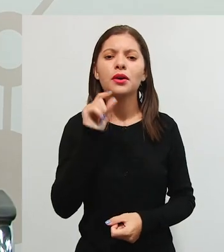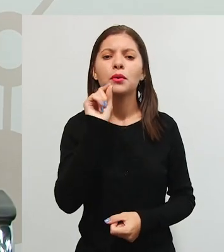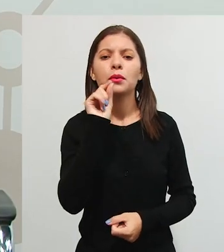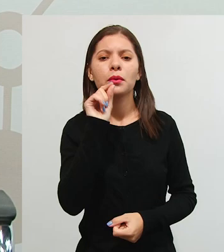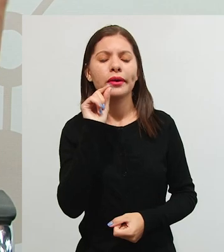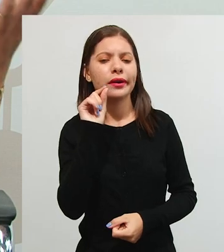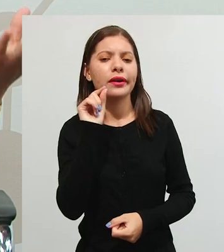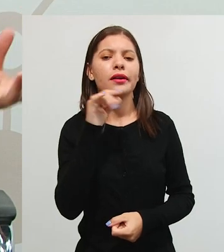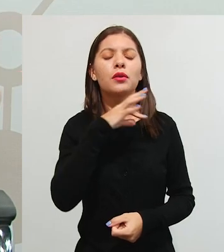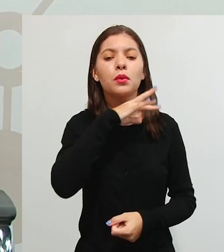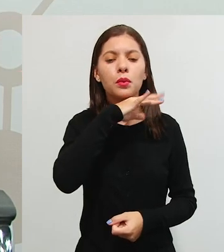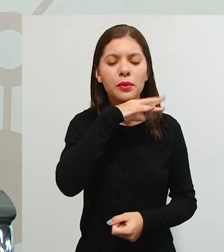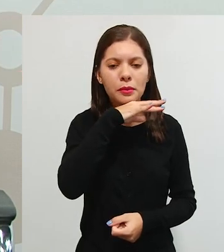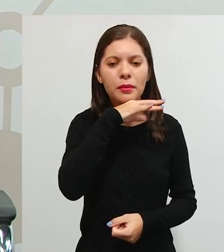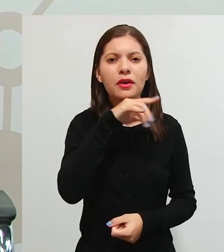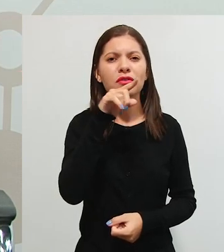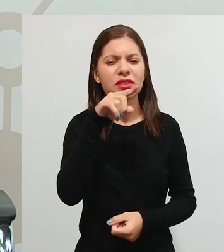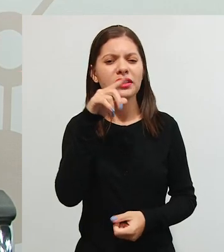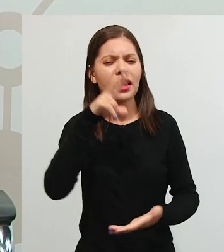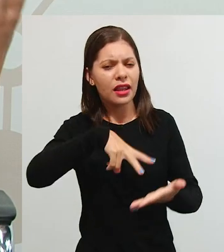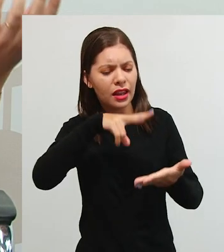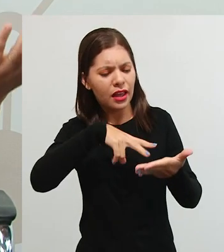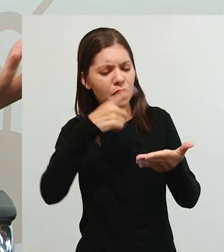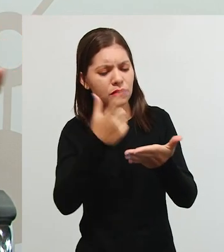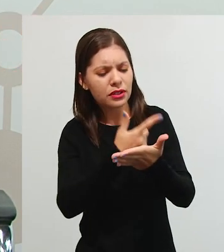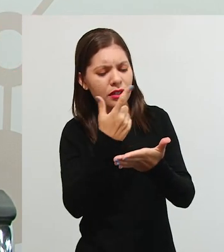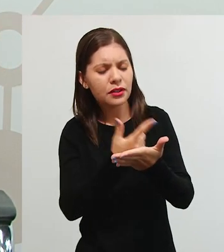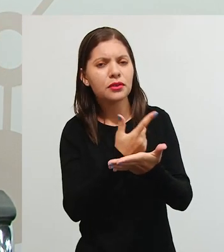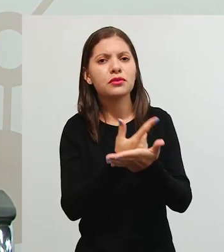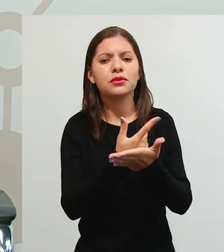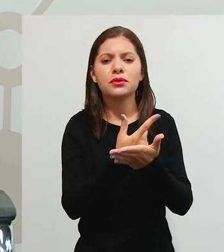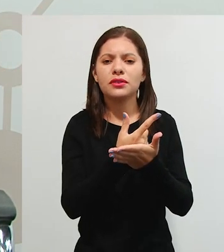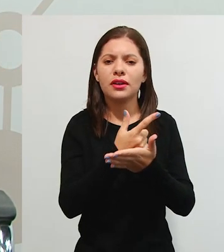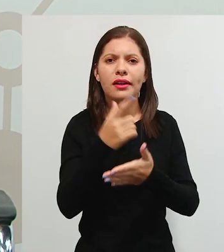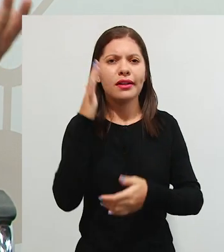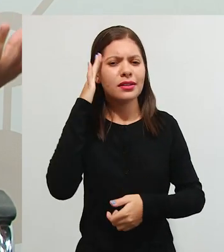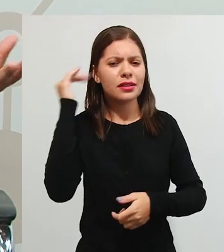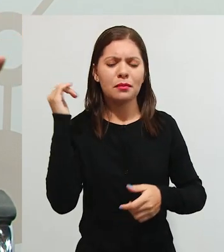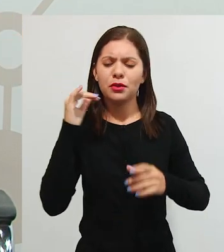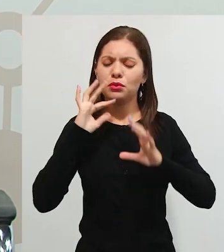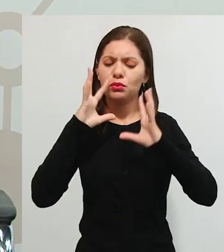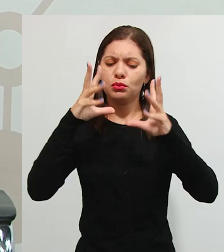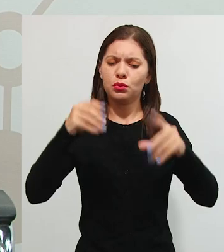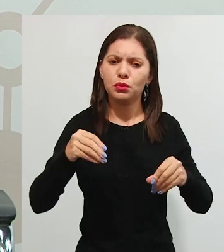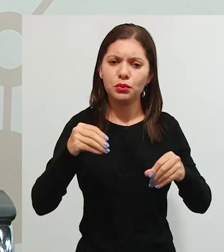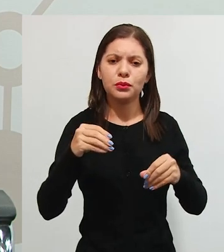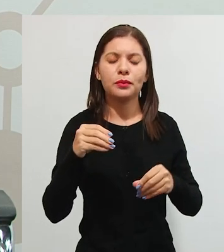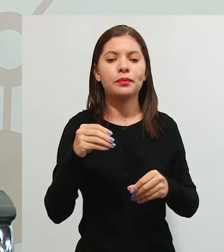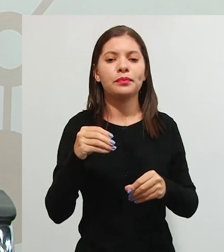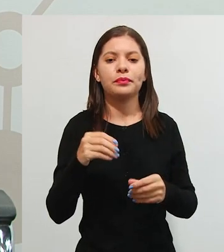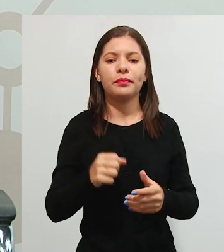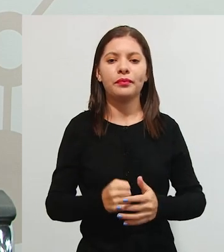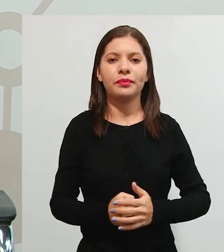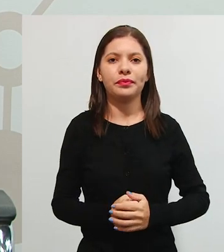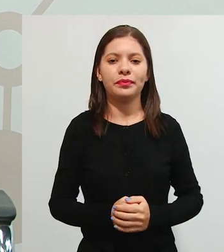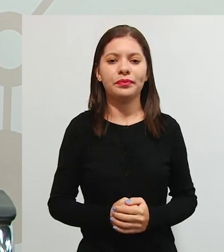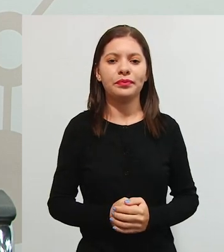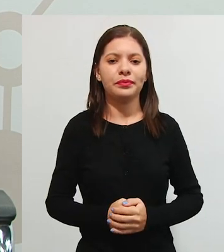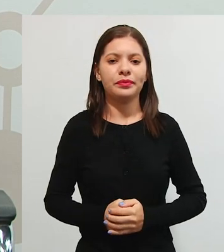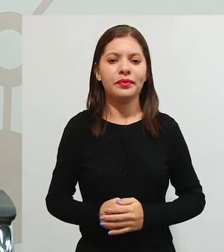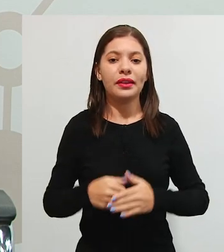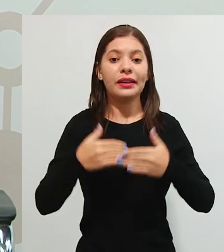do dinossauro, você não lê esses livros de dinossauro, sabe, de tudo de dinossauro? Sim, mas,